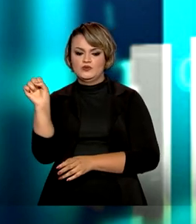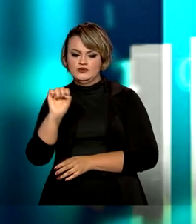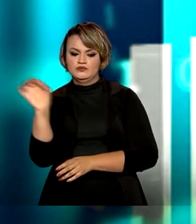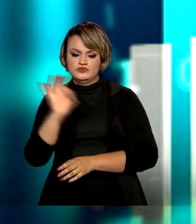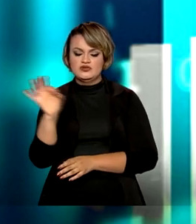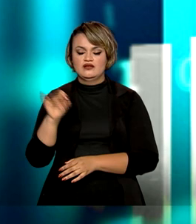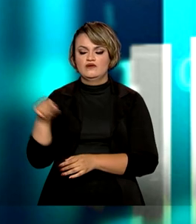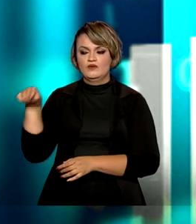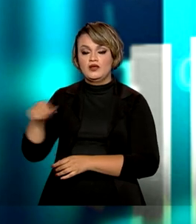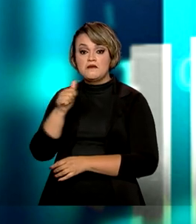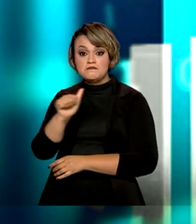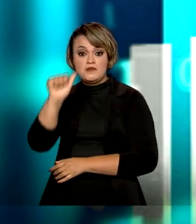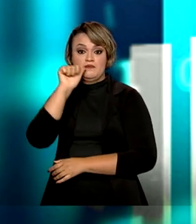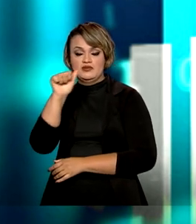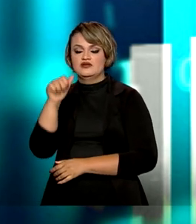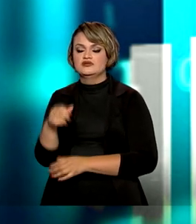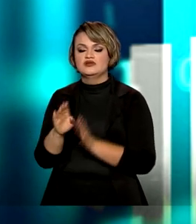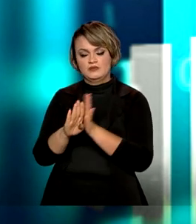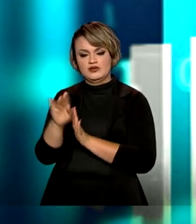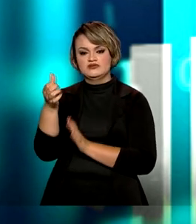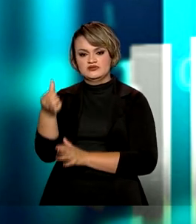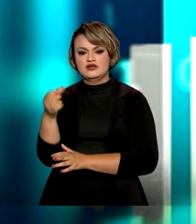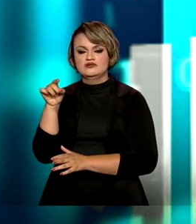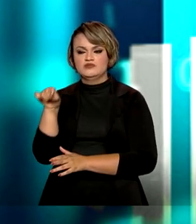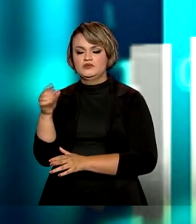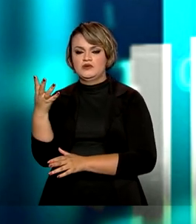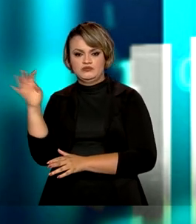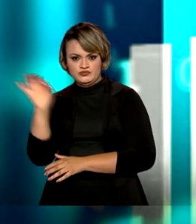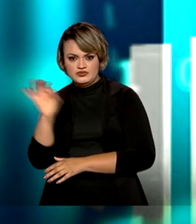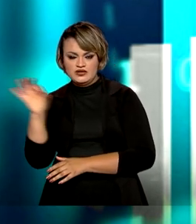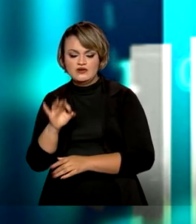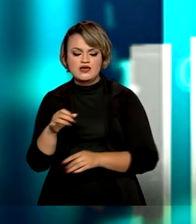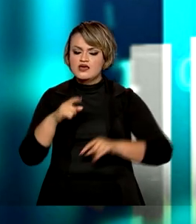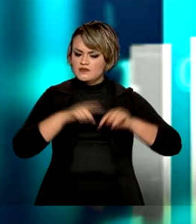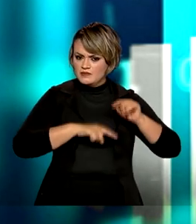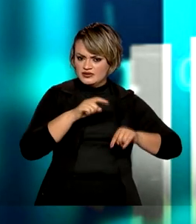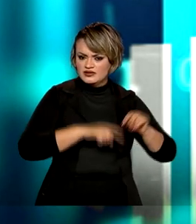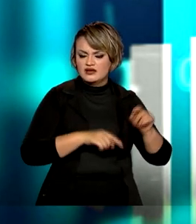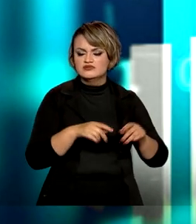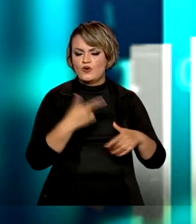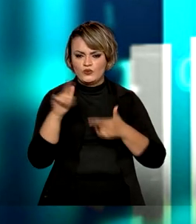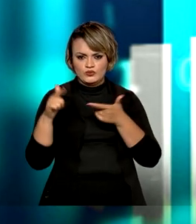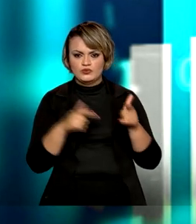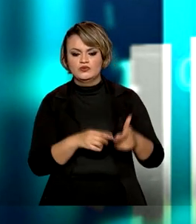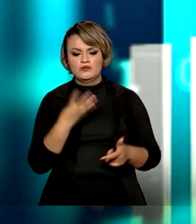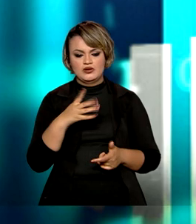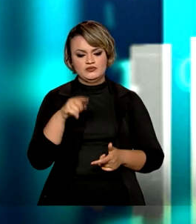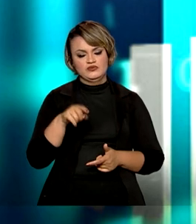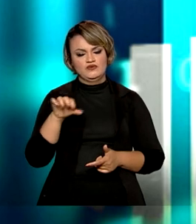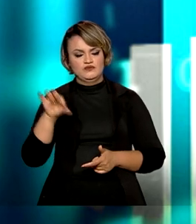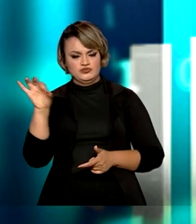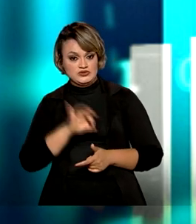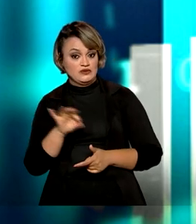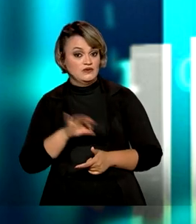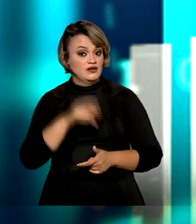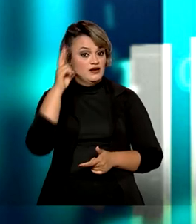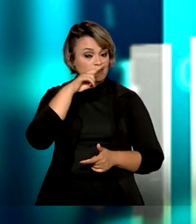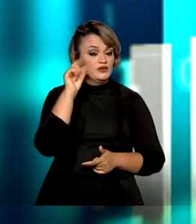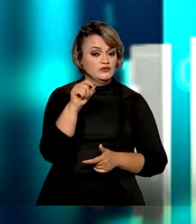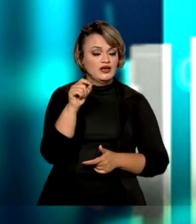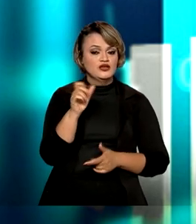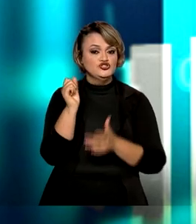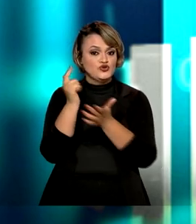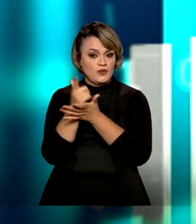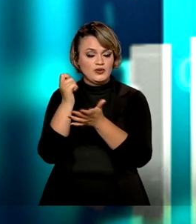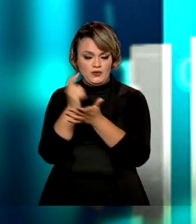bebidas com crescimento de 6,4% e equipamentos com 4,9%. E lembrando que, no caso de